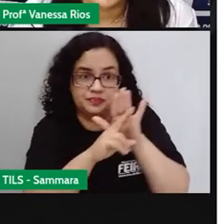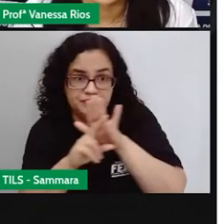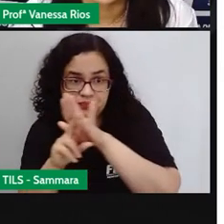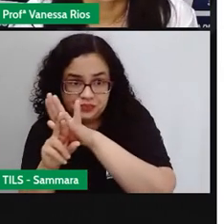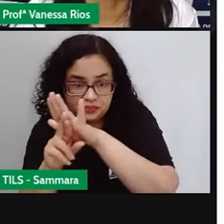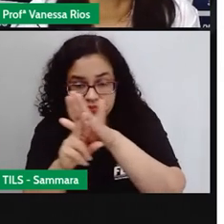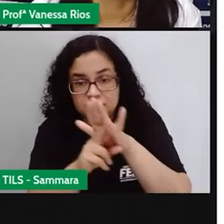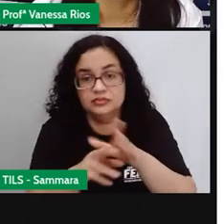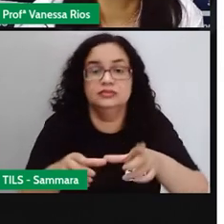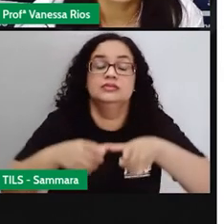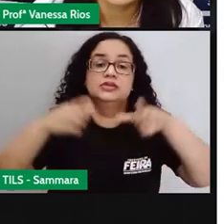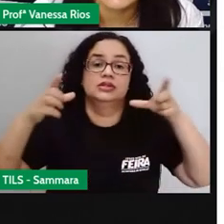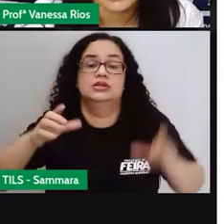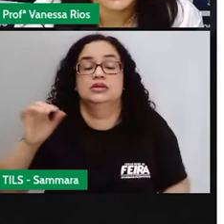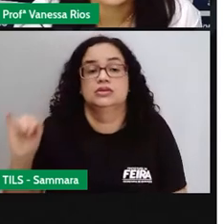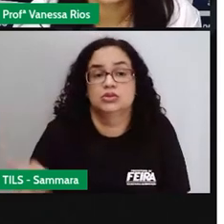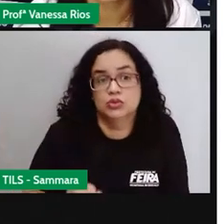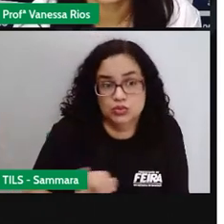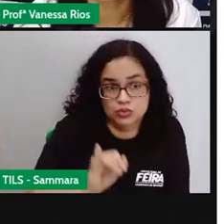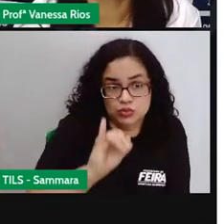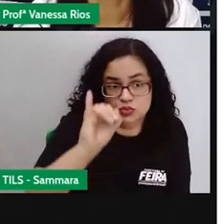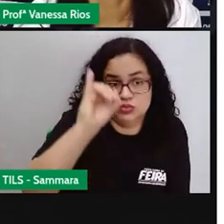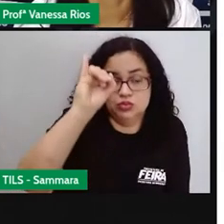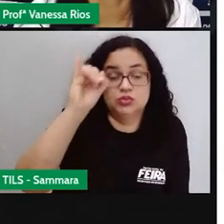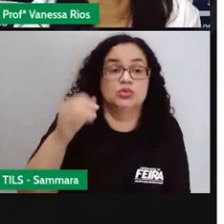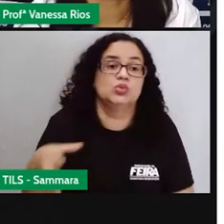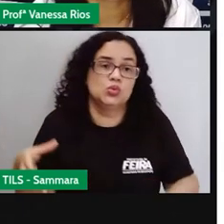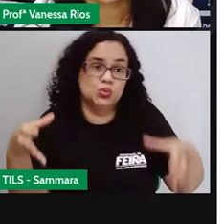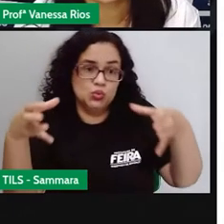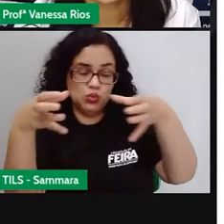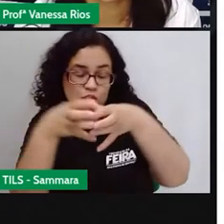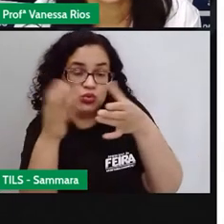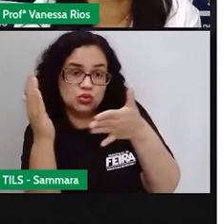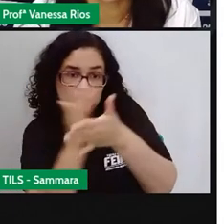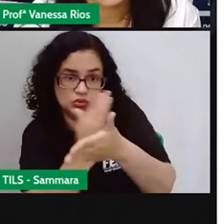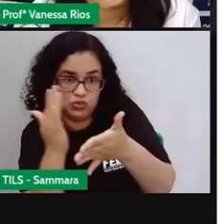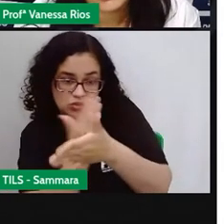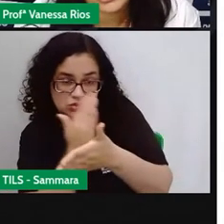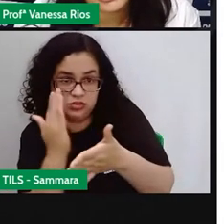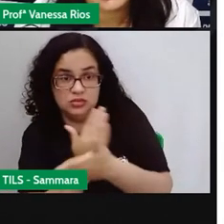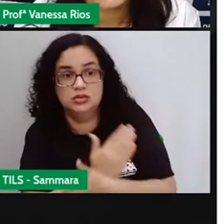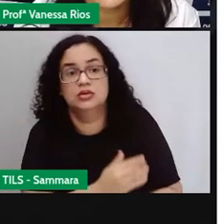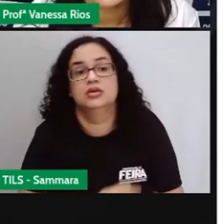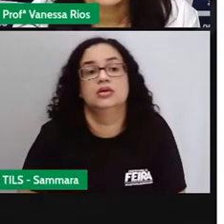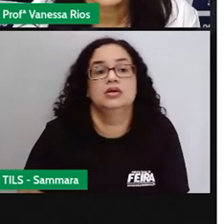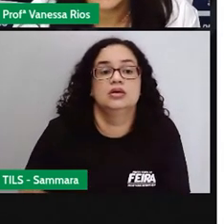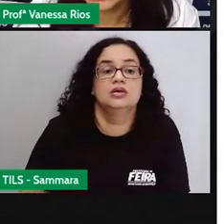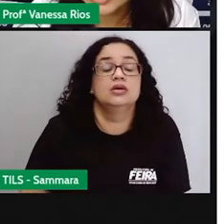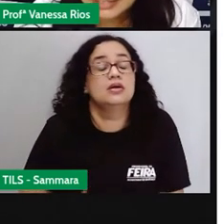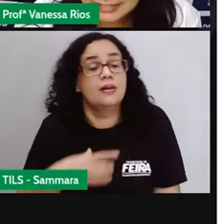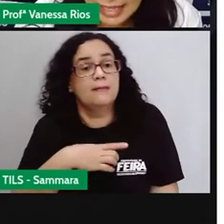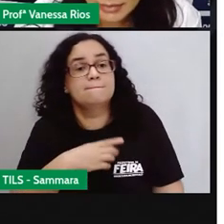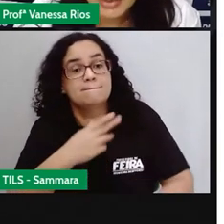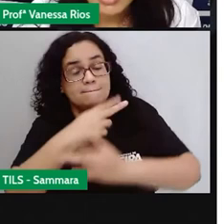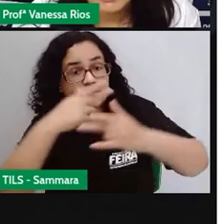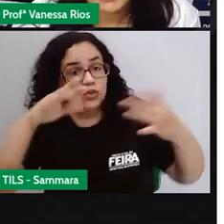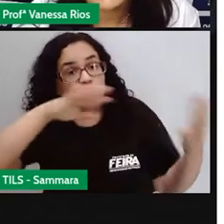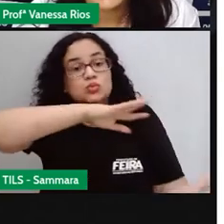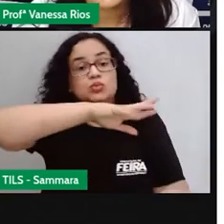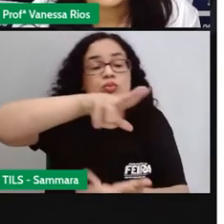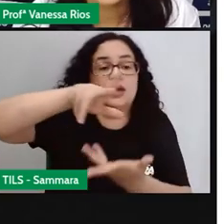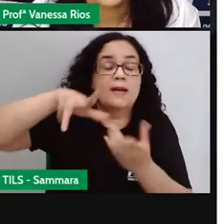de grande importância em relação aos conjuntos de livros, aos acervos de livros para o mundo inteiro.